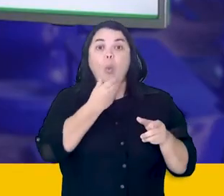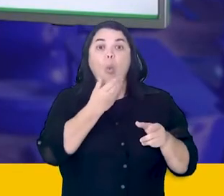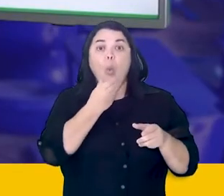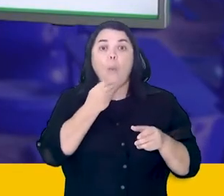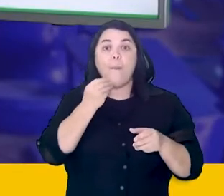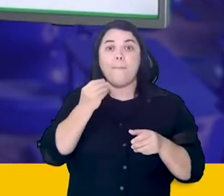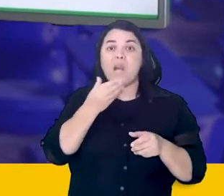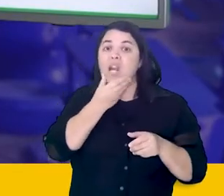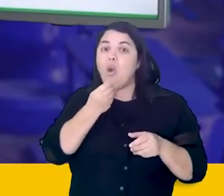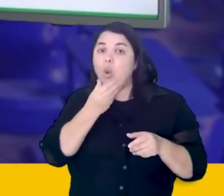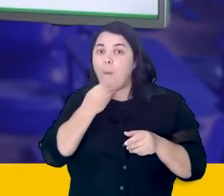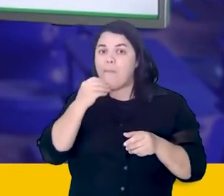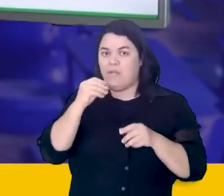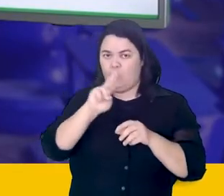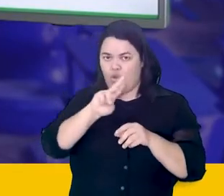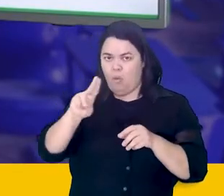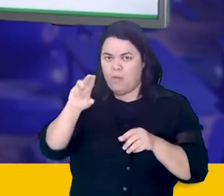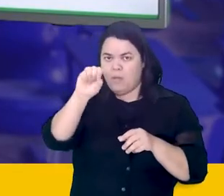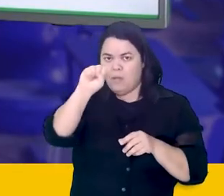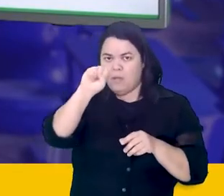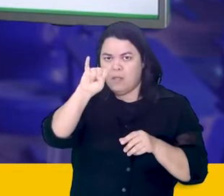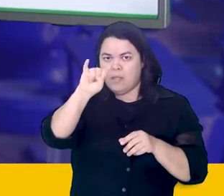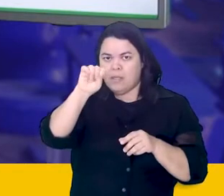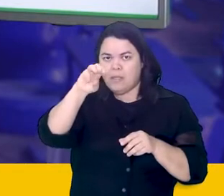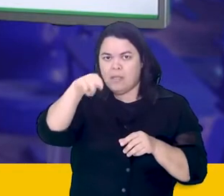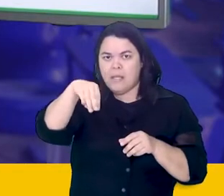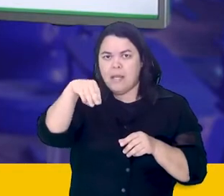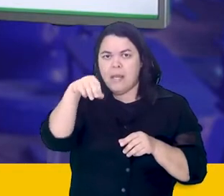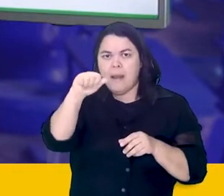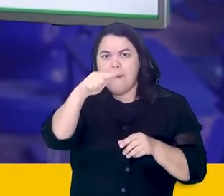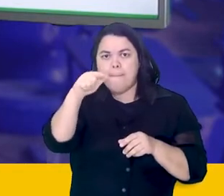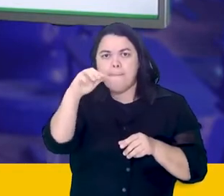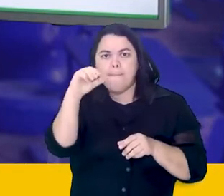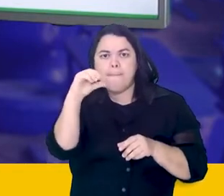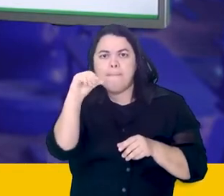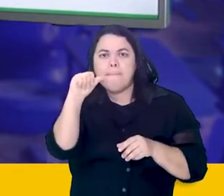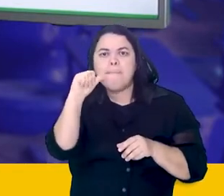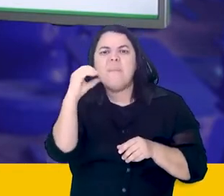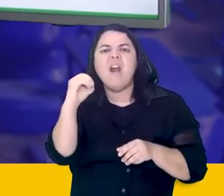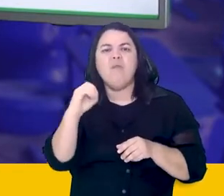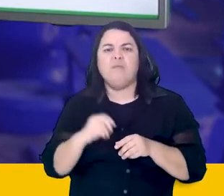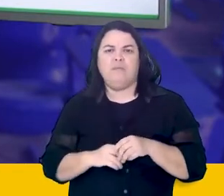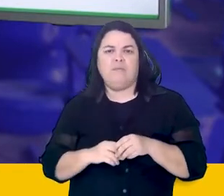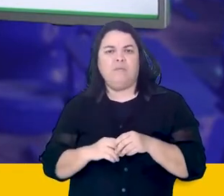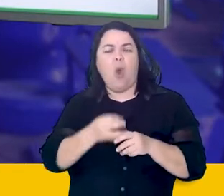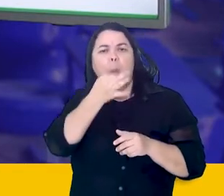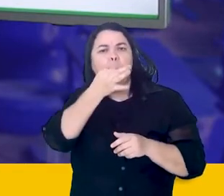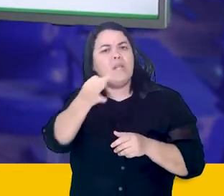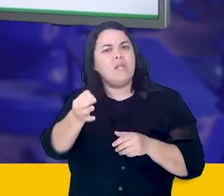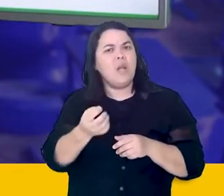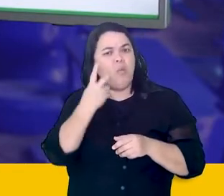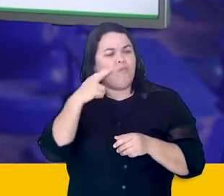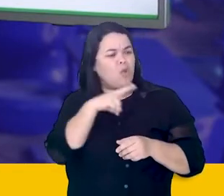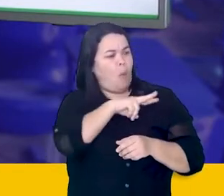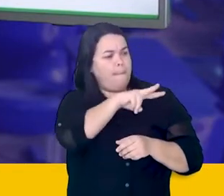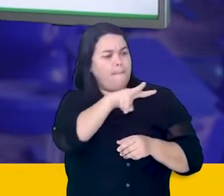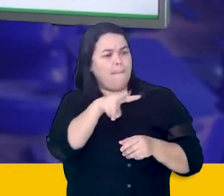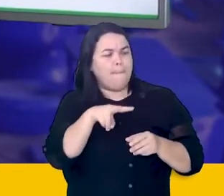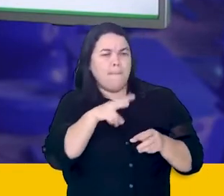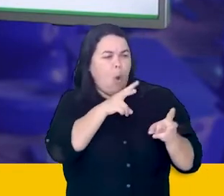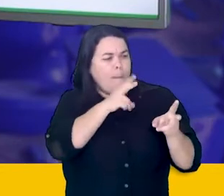autor? Olha que o que tá claro aqui pra gente é que os europeus que chegam, por exemplo, à América,